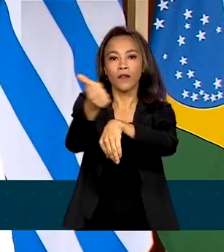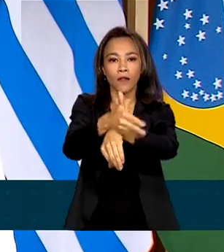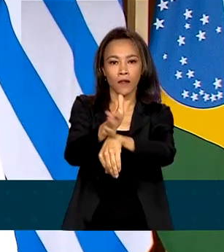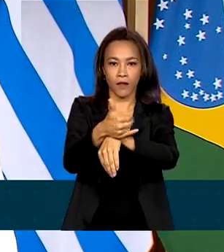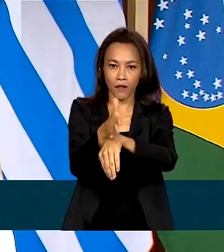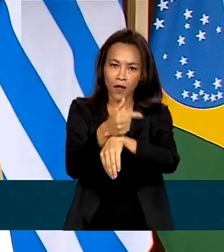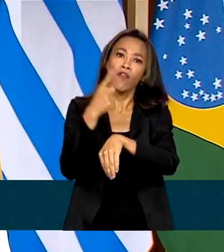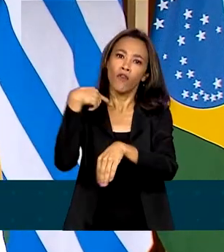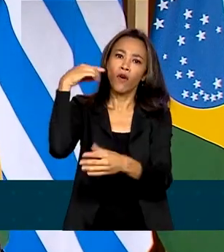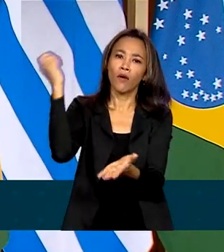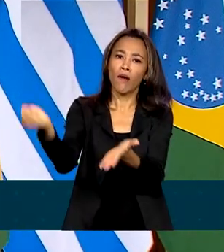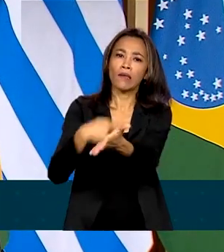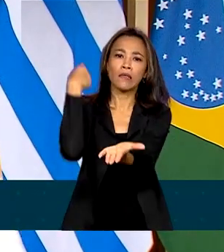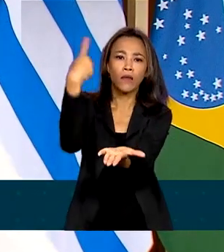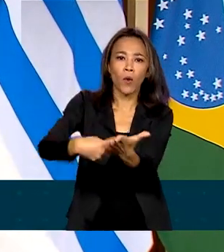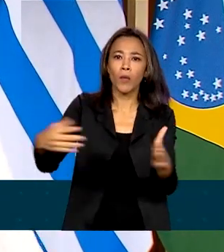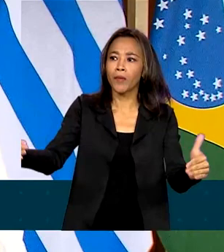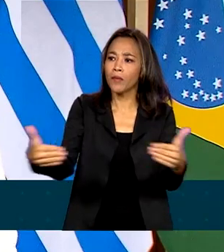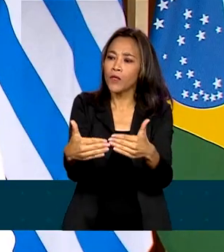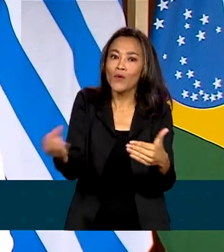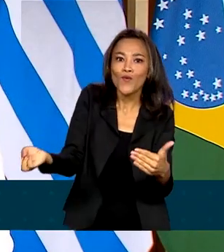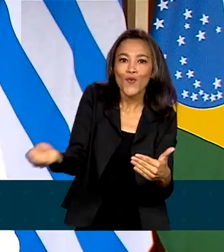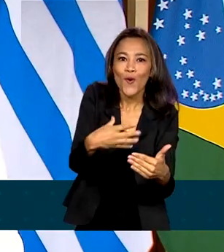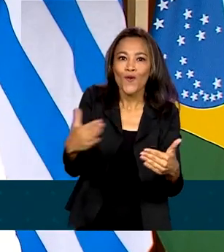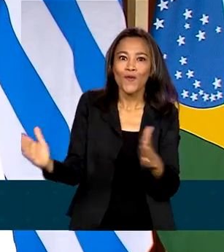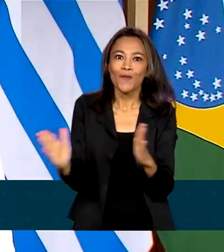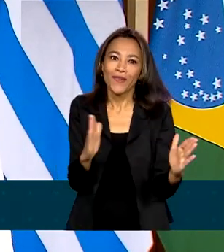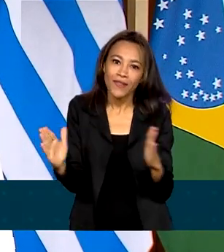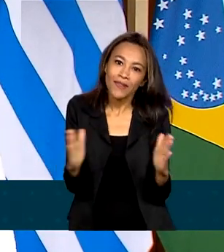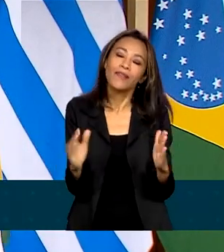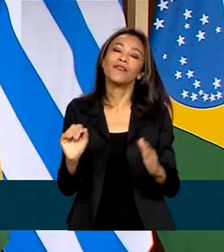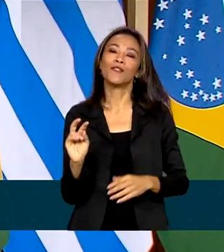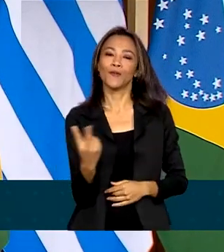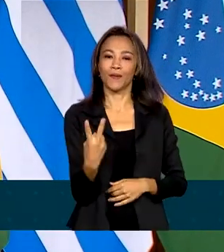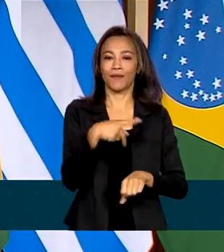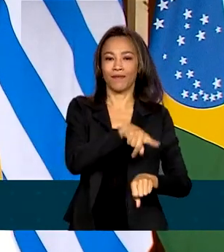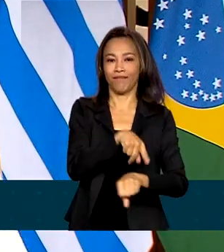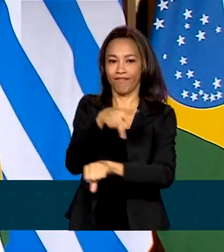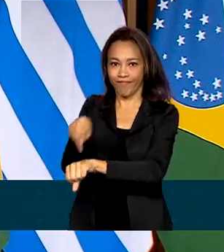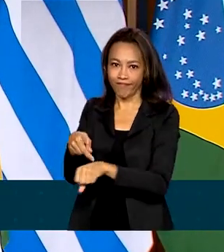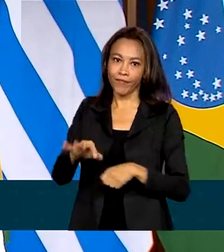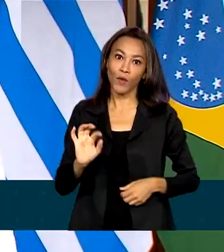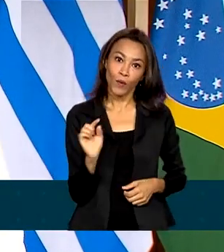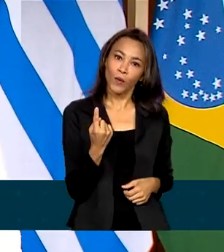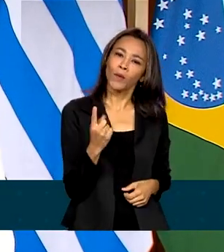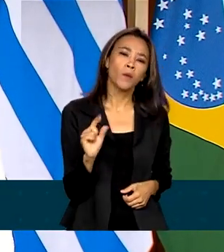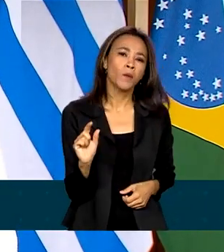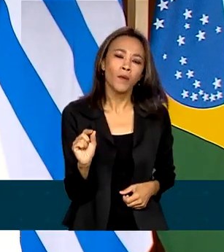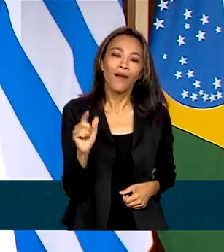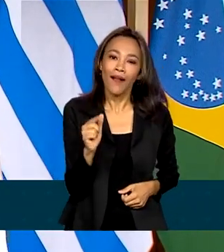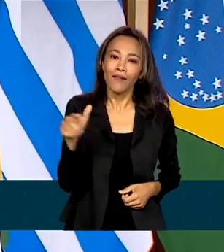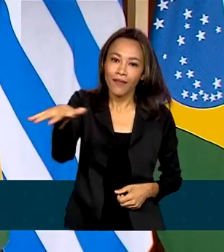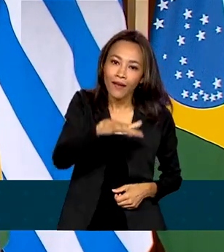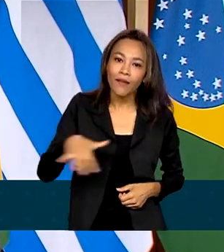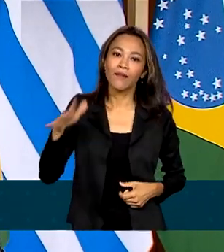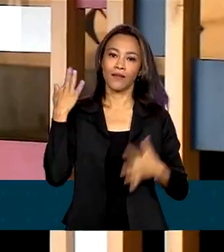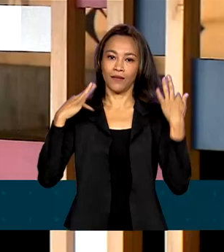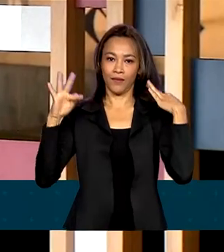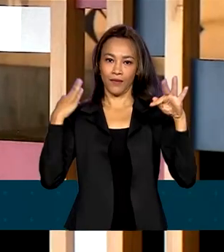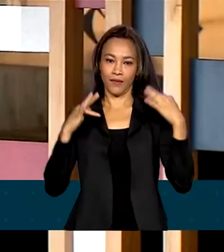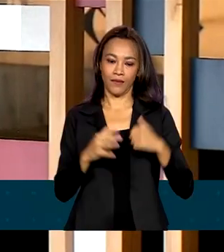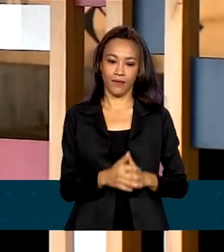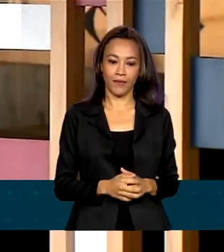que dão início a uma nova fase na cooperação entre os dois países. Um deles foi na área do turismo.